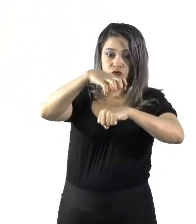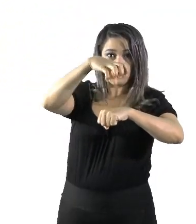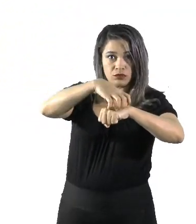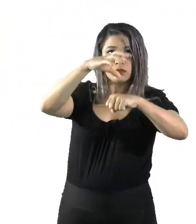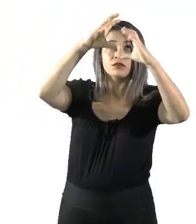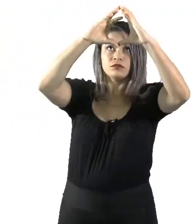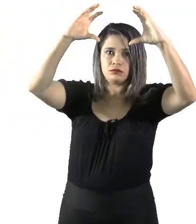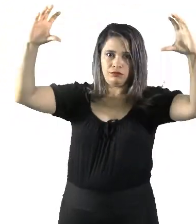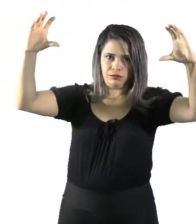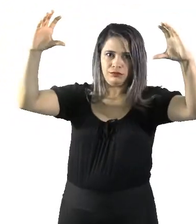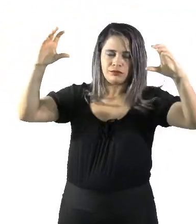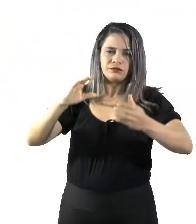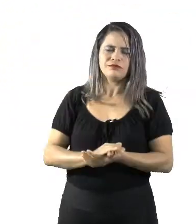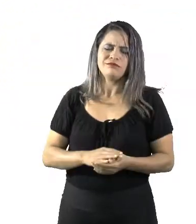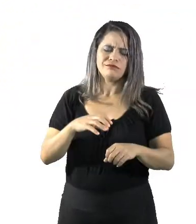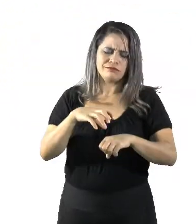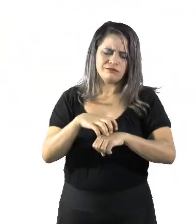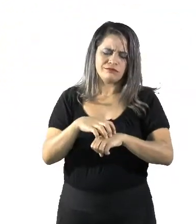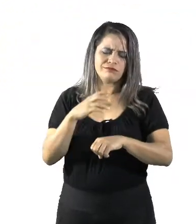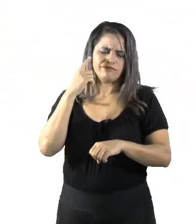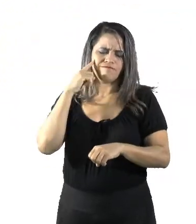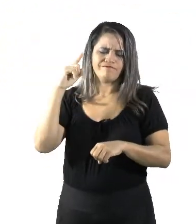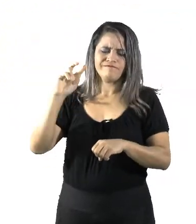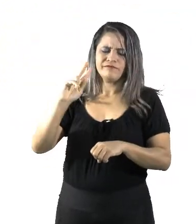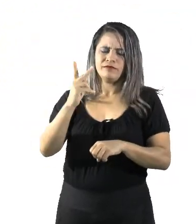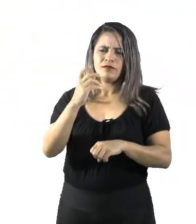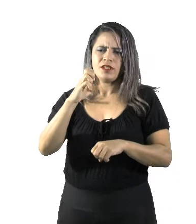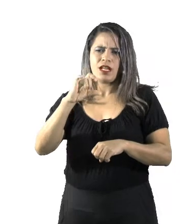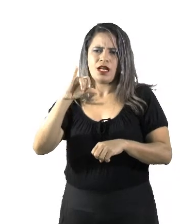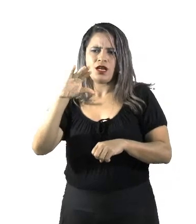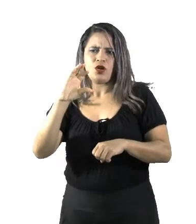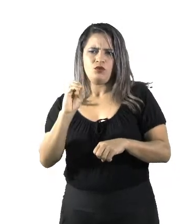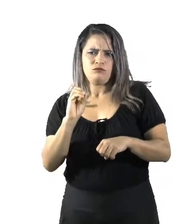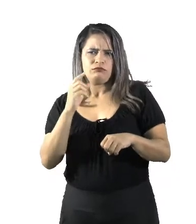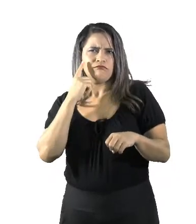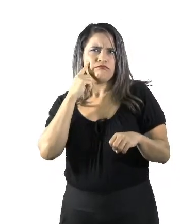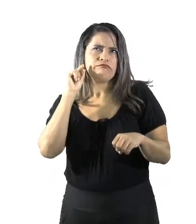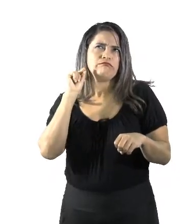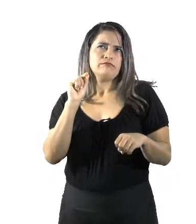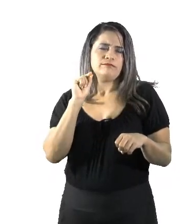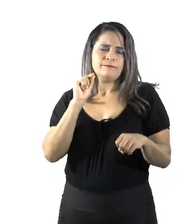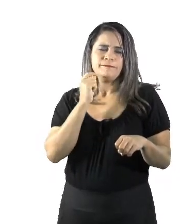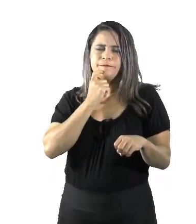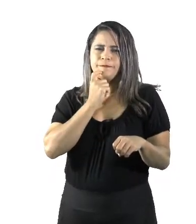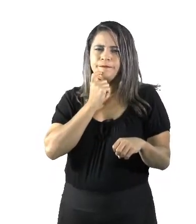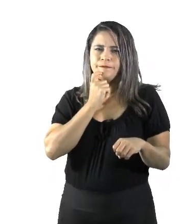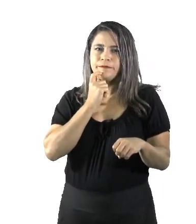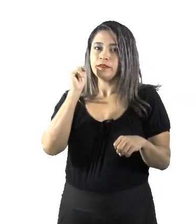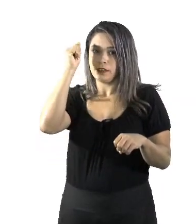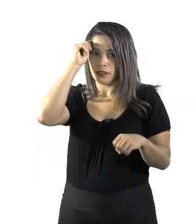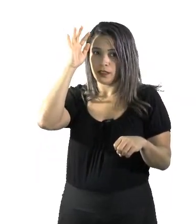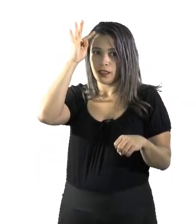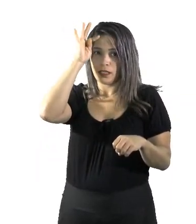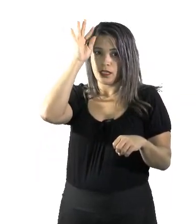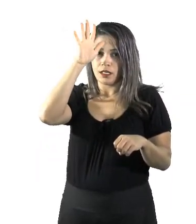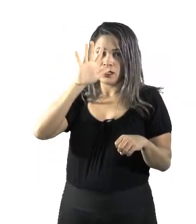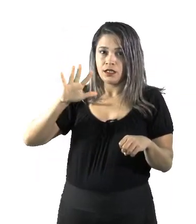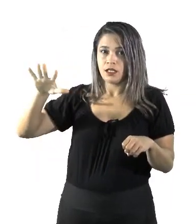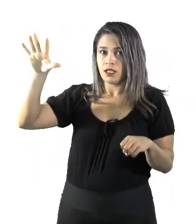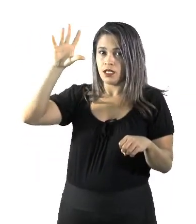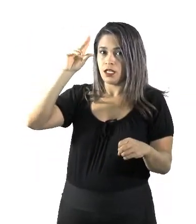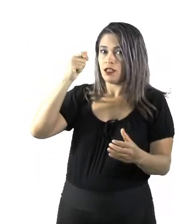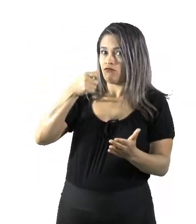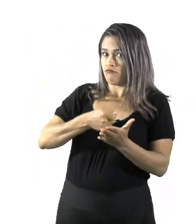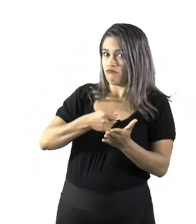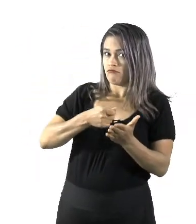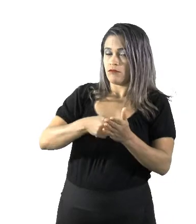pensamos em heliocentrismo, a gente tem que pensar aqui, nós temos que pensar em quê? Que a teoria afirmava que o Sol era